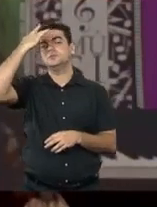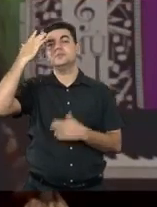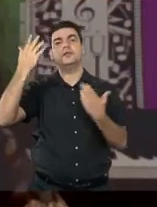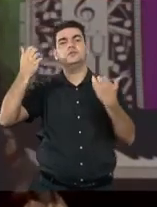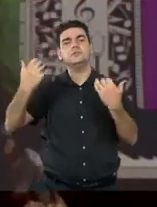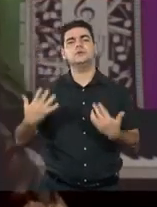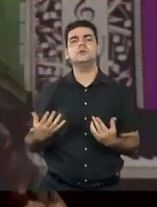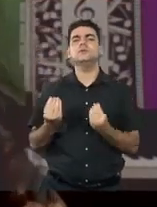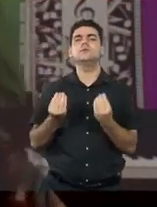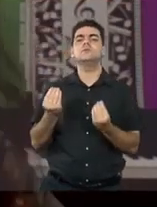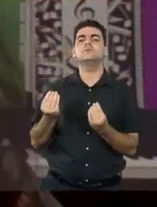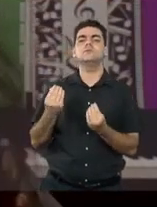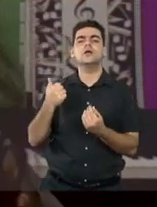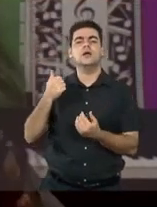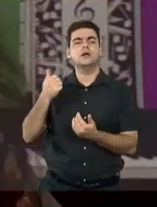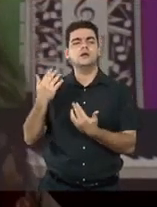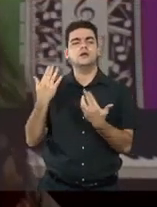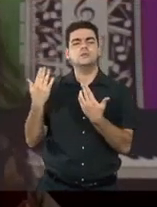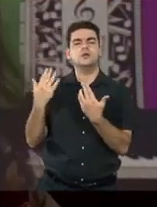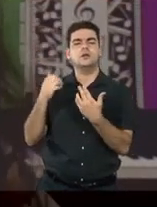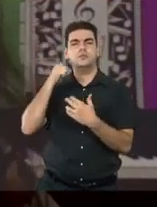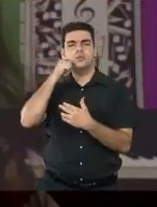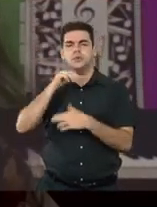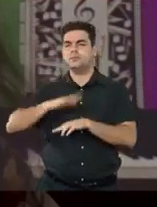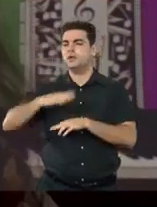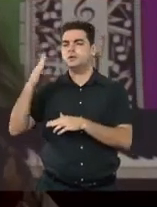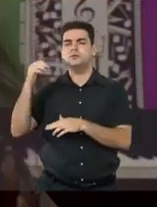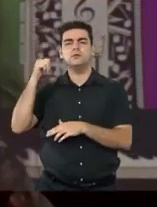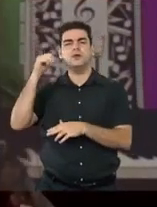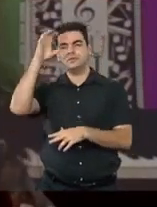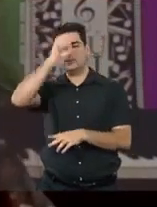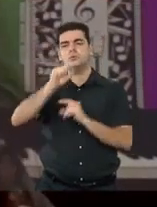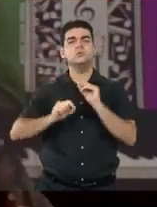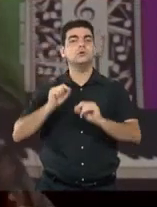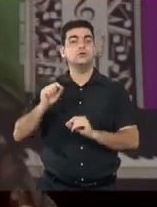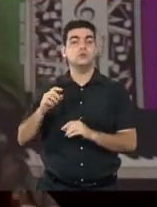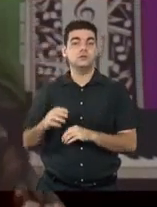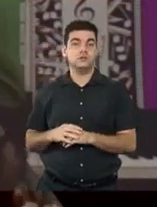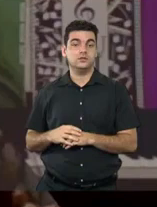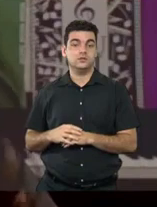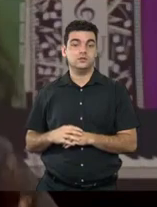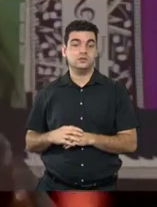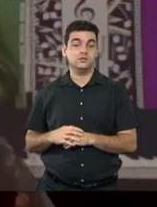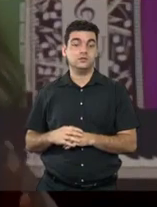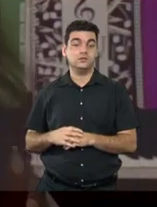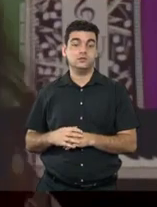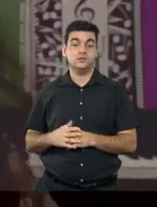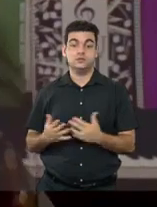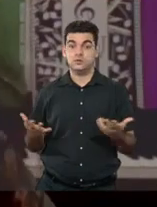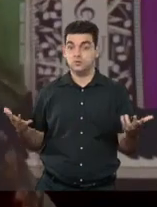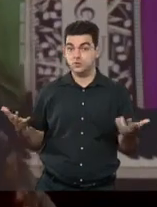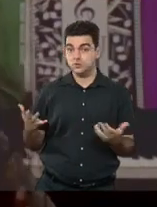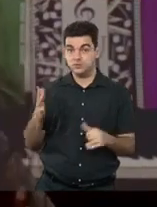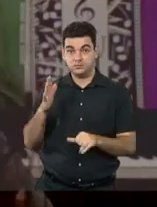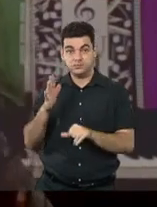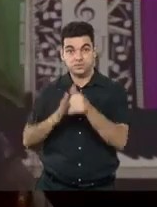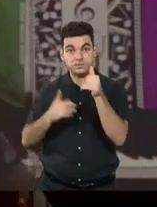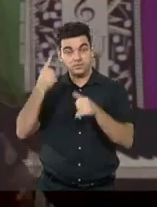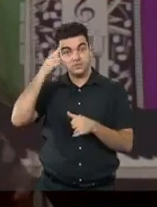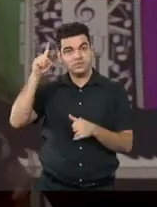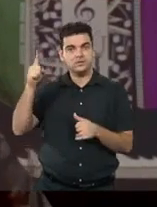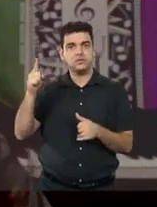qual é a maior lição que uma mulher pode aprender? Que desde o primeiro dia